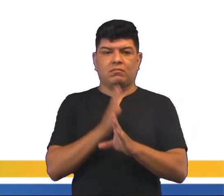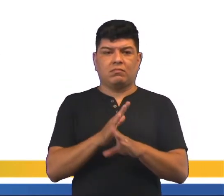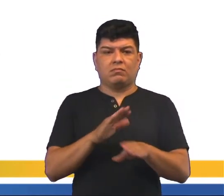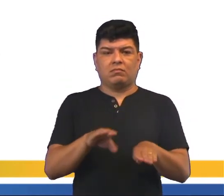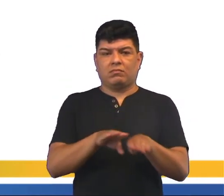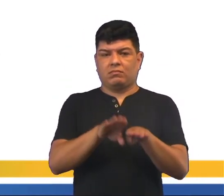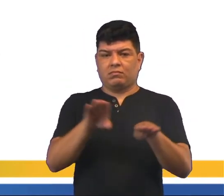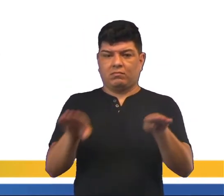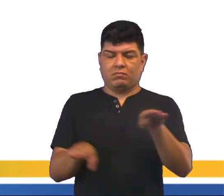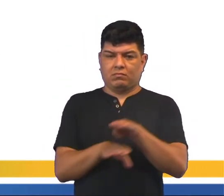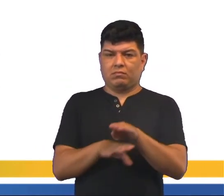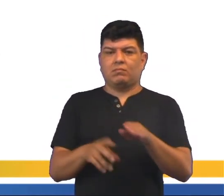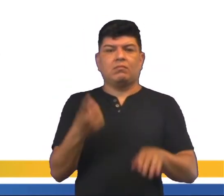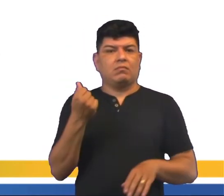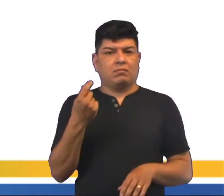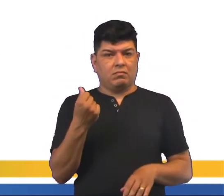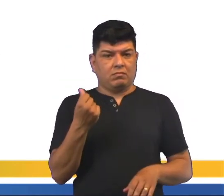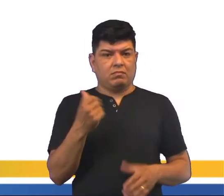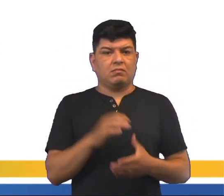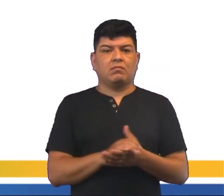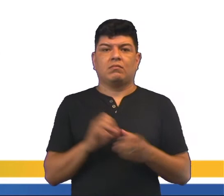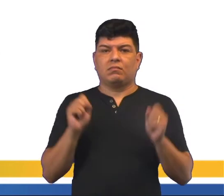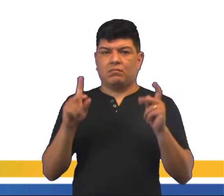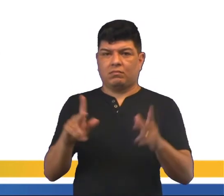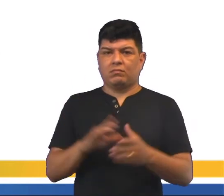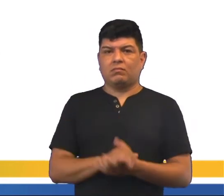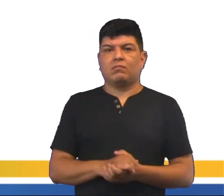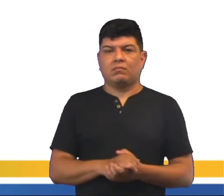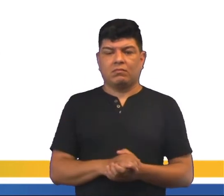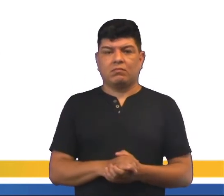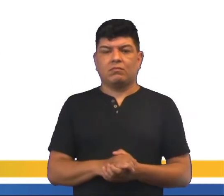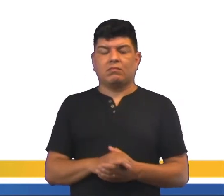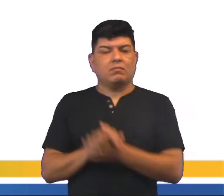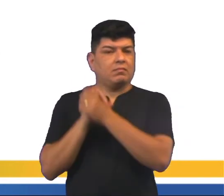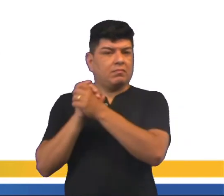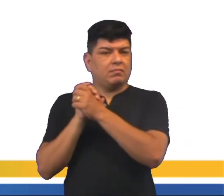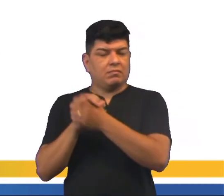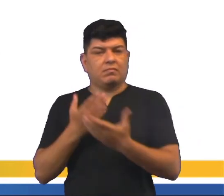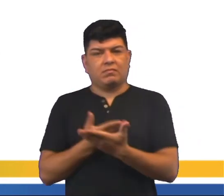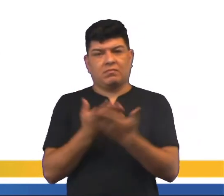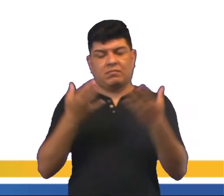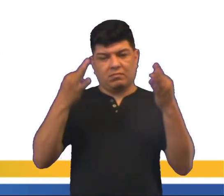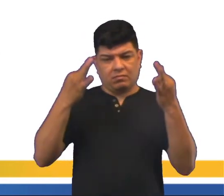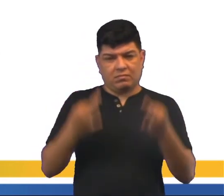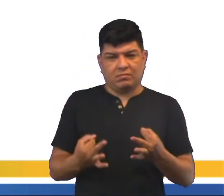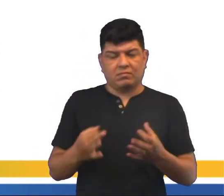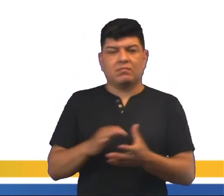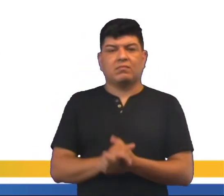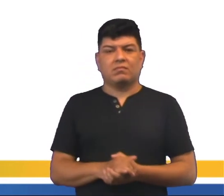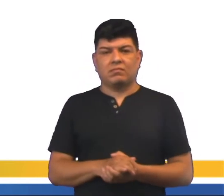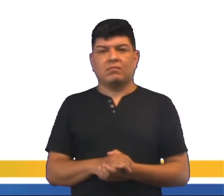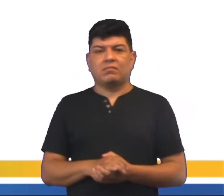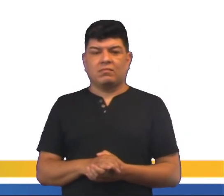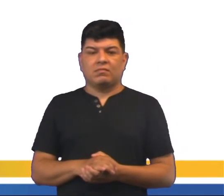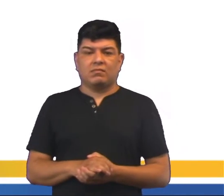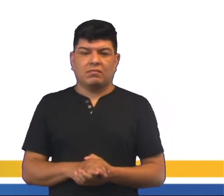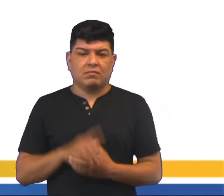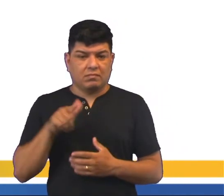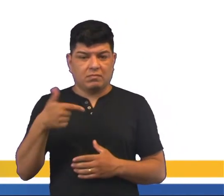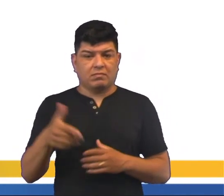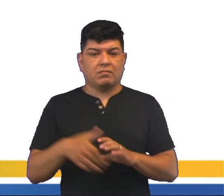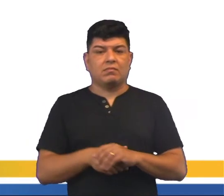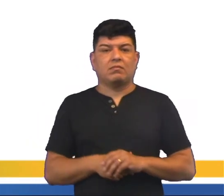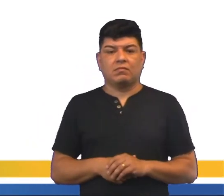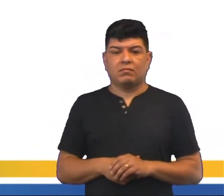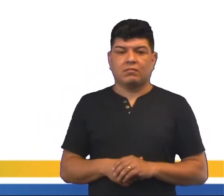desigualdade social, questão financeira. Ok? Parabéns aí a você que acertou de cara essa questão. Vamos para a outra.